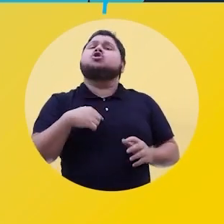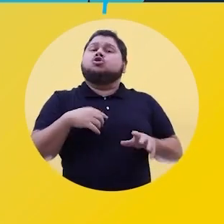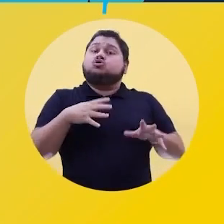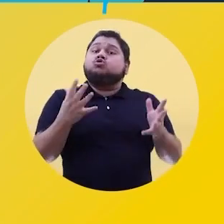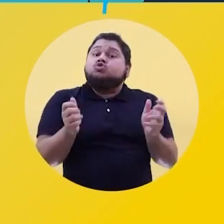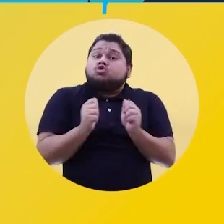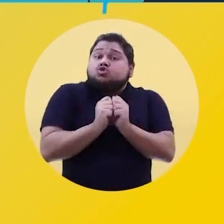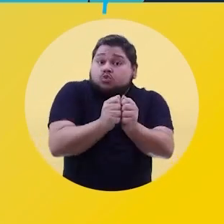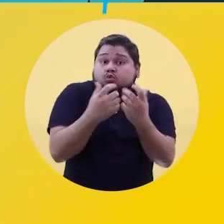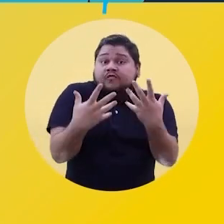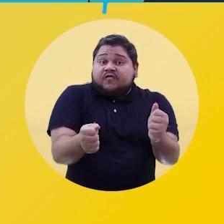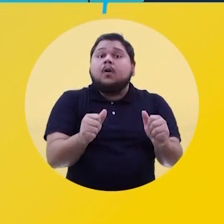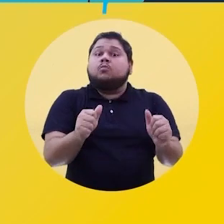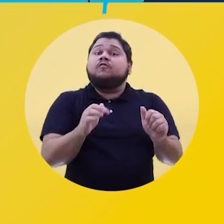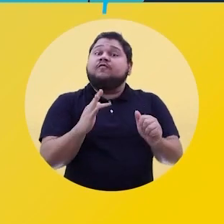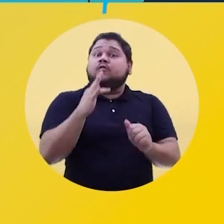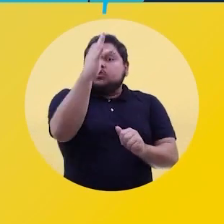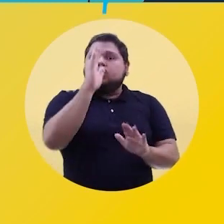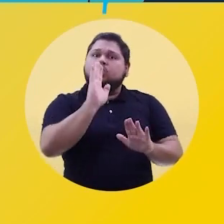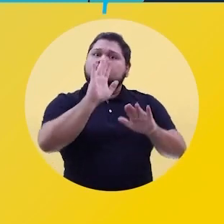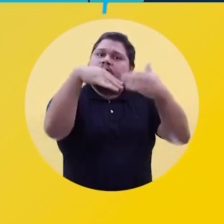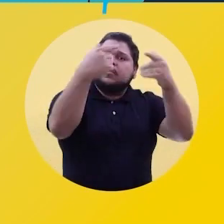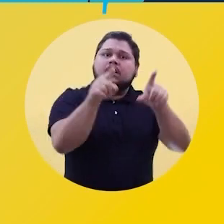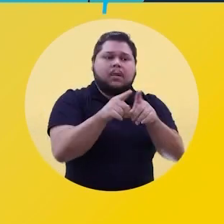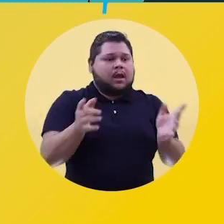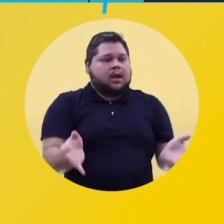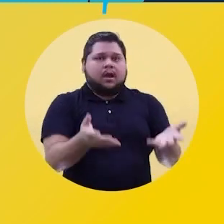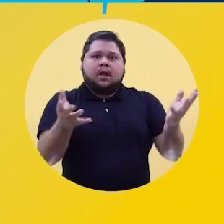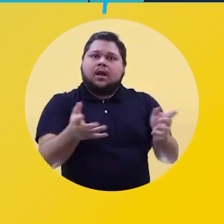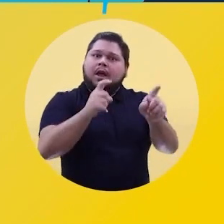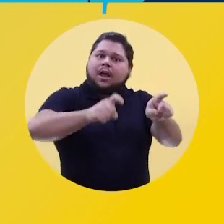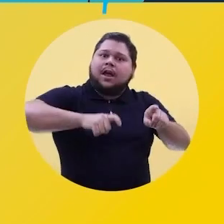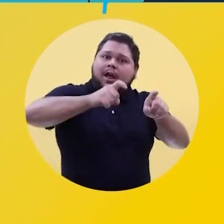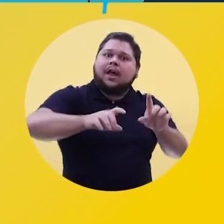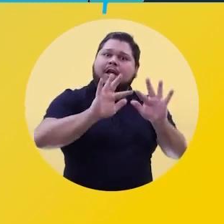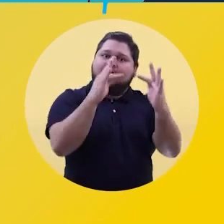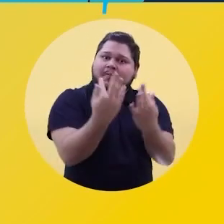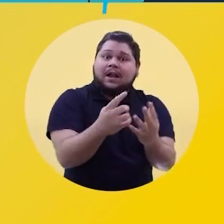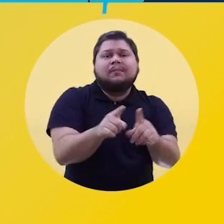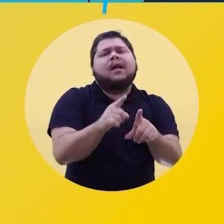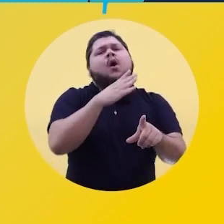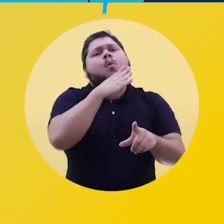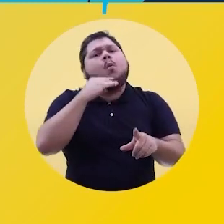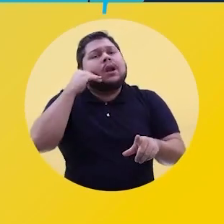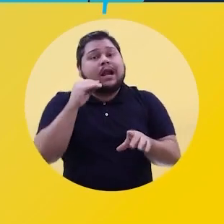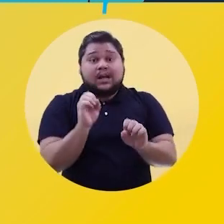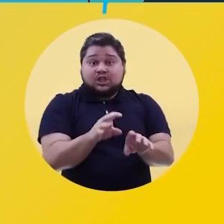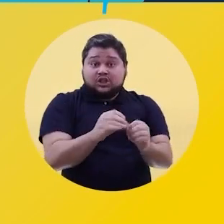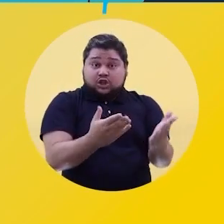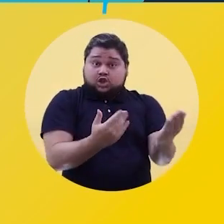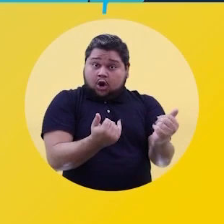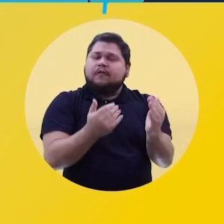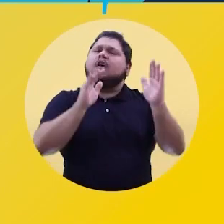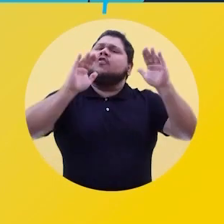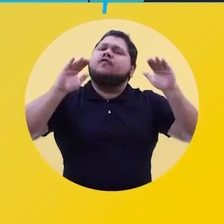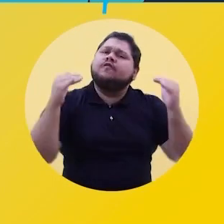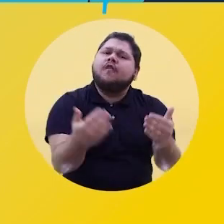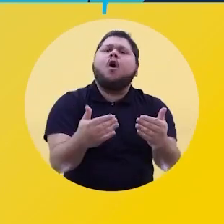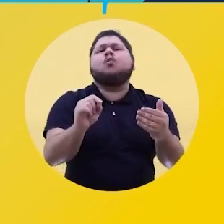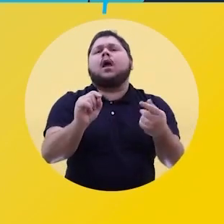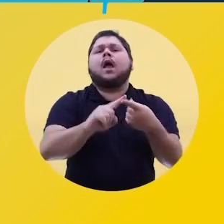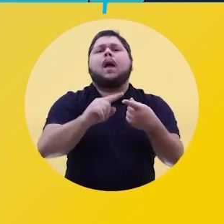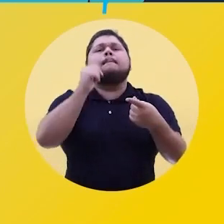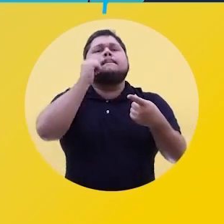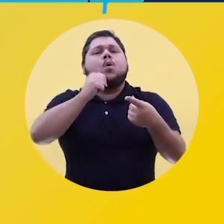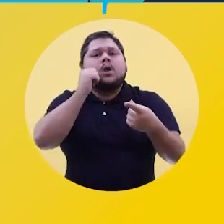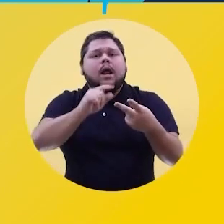Antônio Bozaipo E juntos vamos construir um futuro Com mais desenvolvimento Com maior incentivo à agricultura familiar Com qualidade de ensino para os